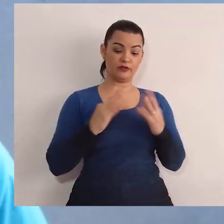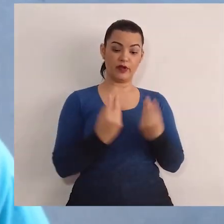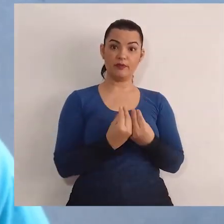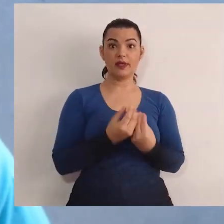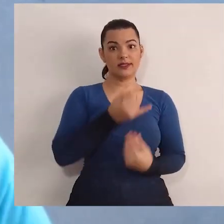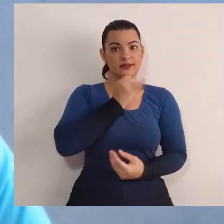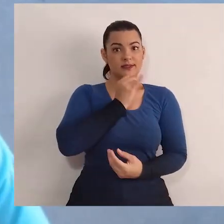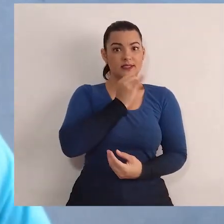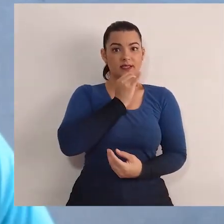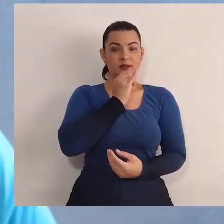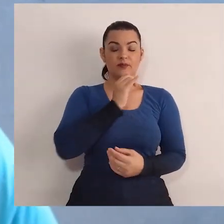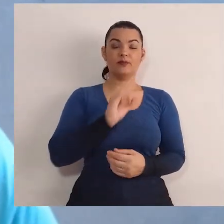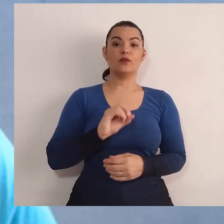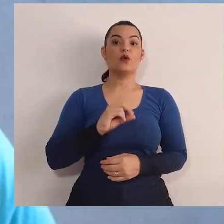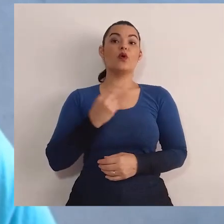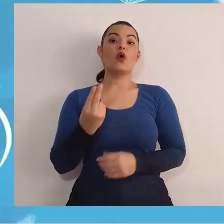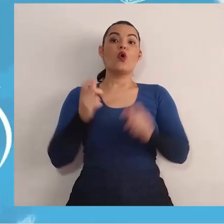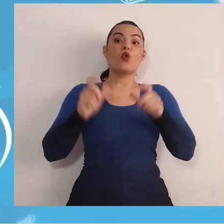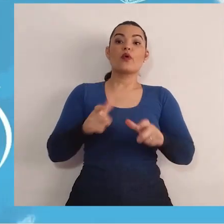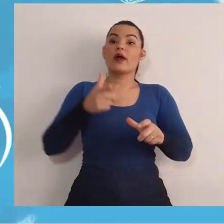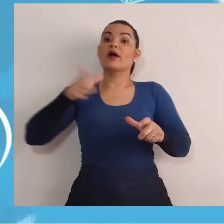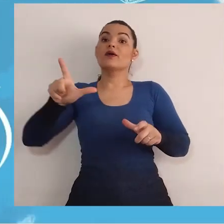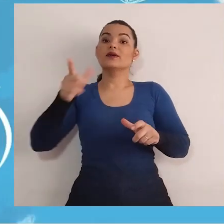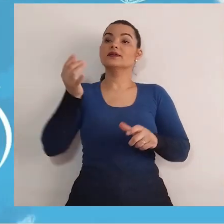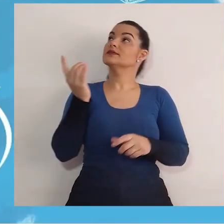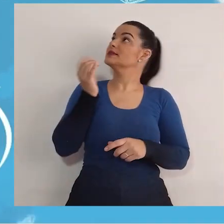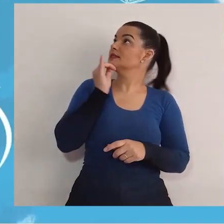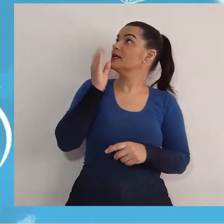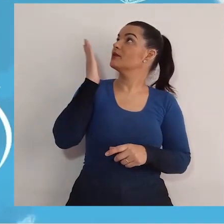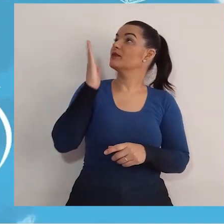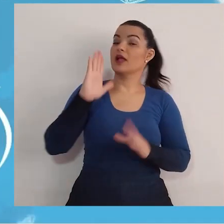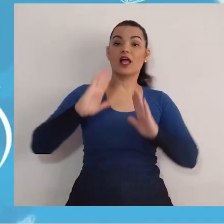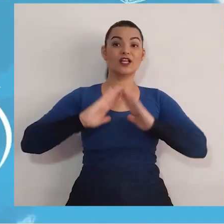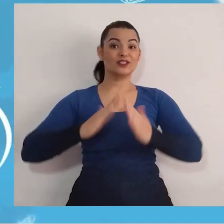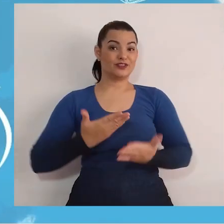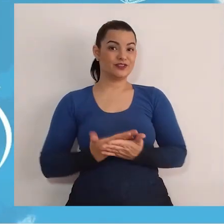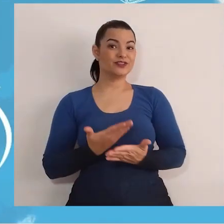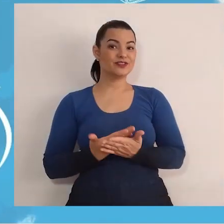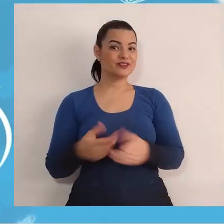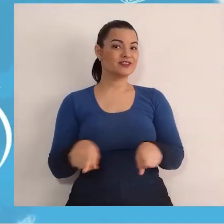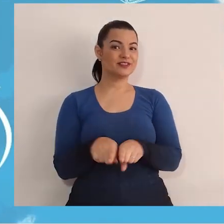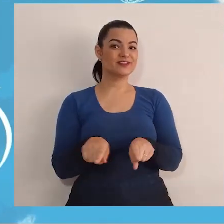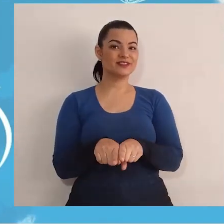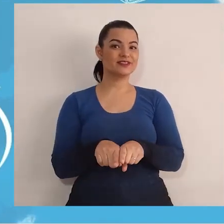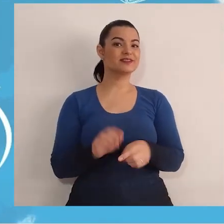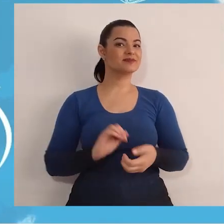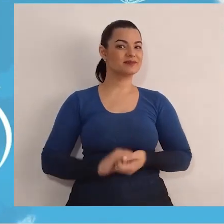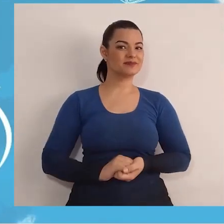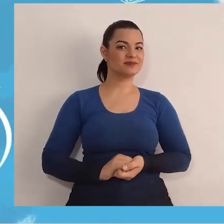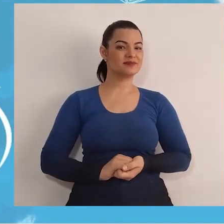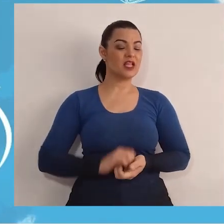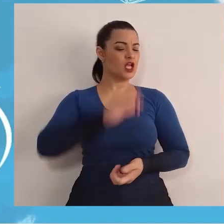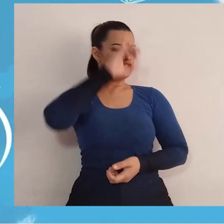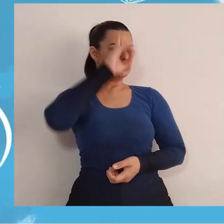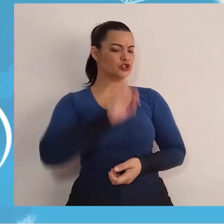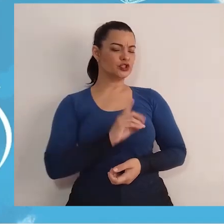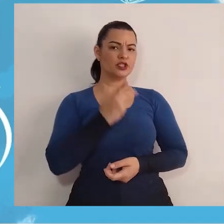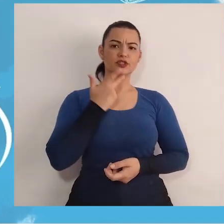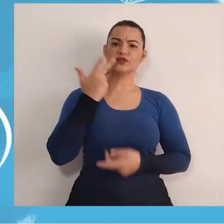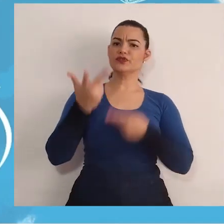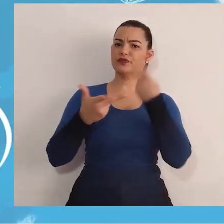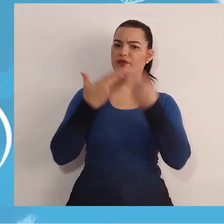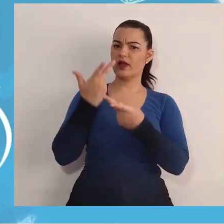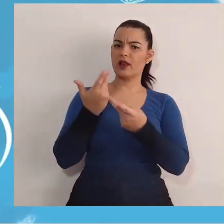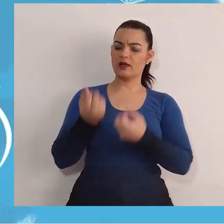exemplo. Mas tem mais lugares, olha só. Na escola, na escola também nós